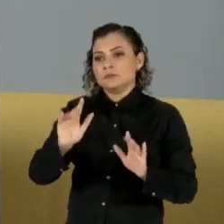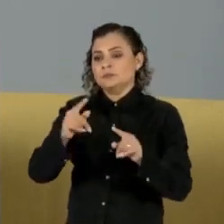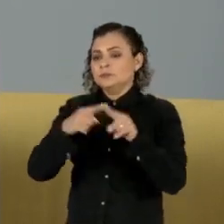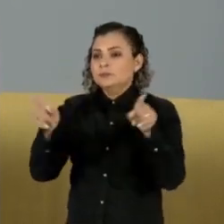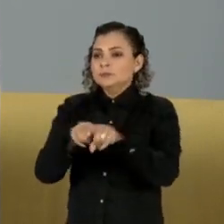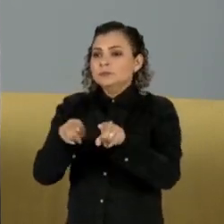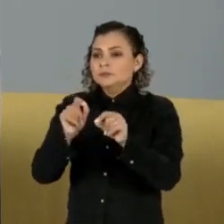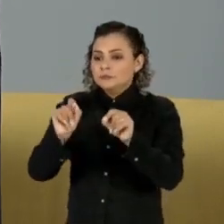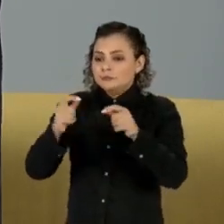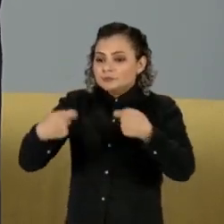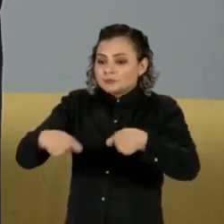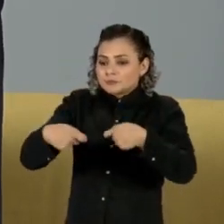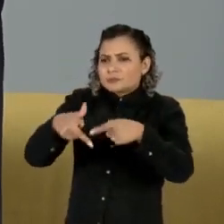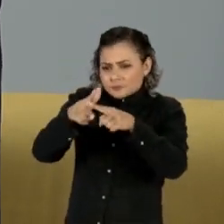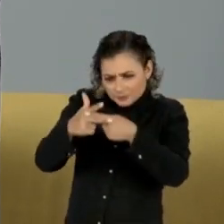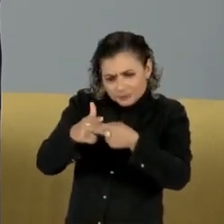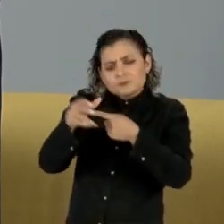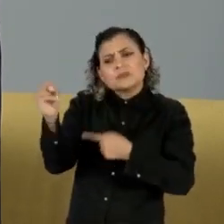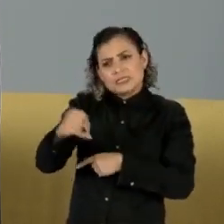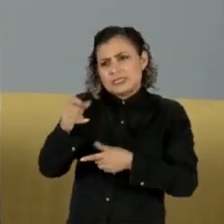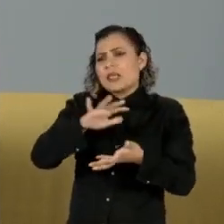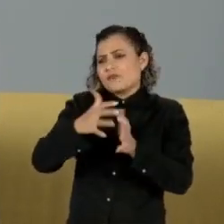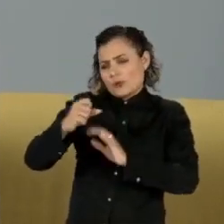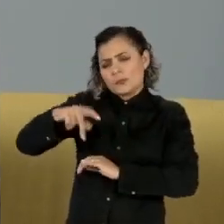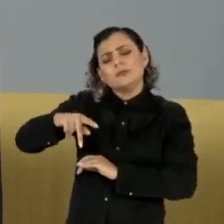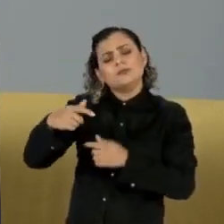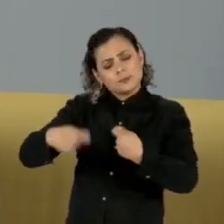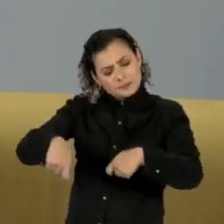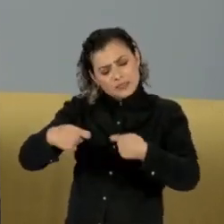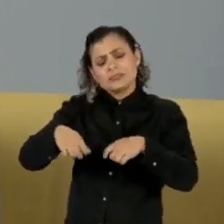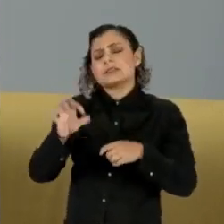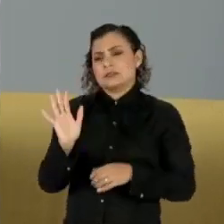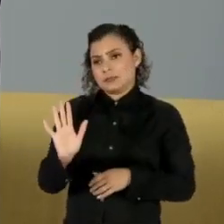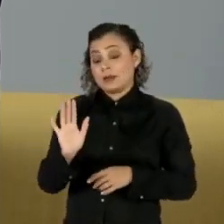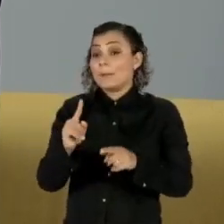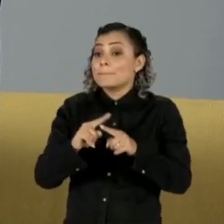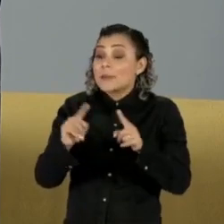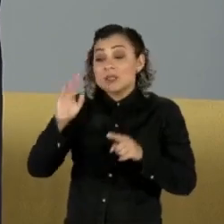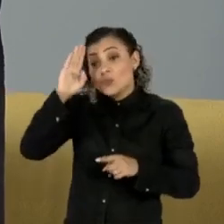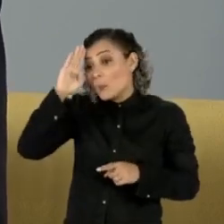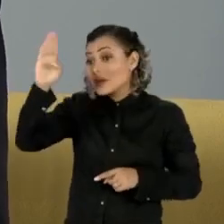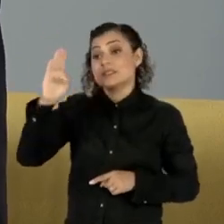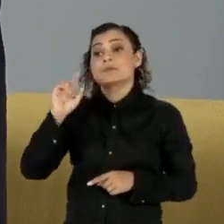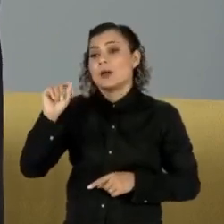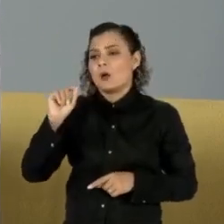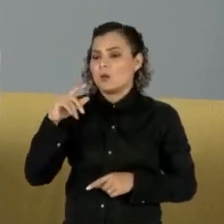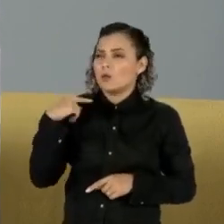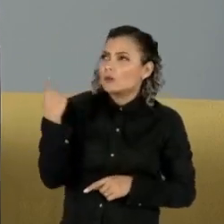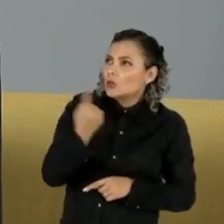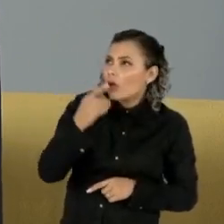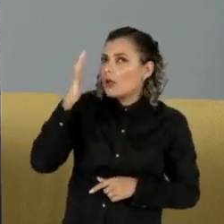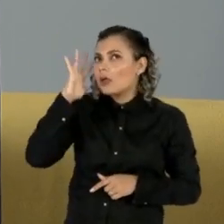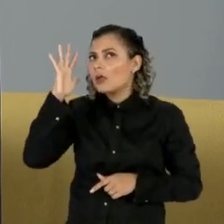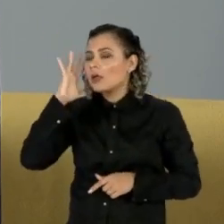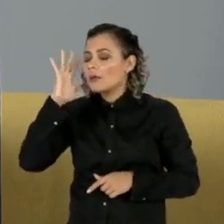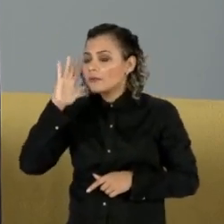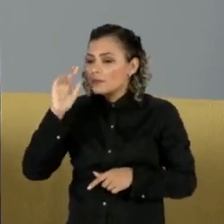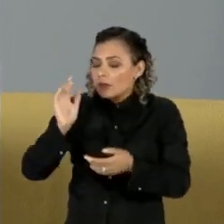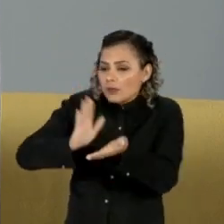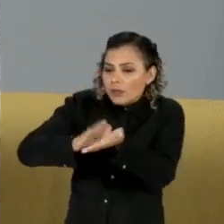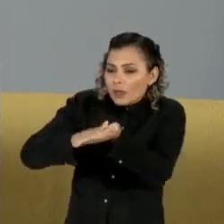necessite de um ajuste a título de reforma, mas se nós formos pensar em fontes